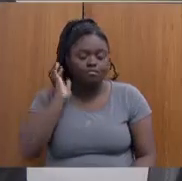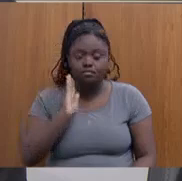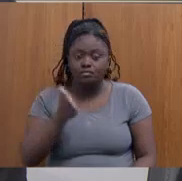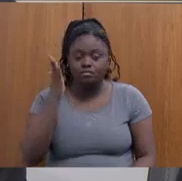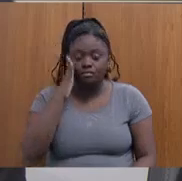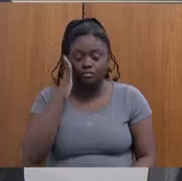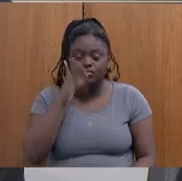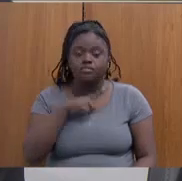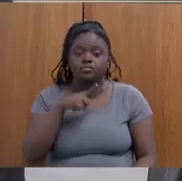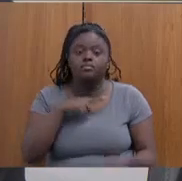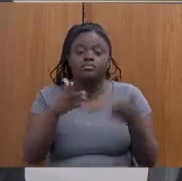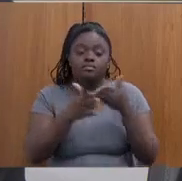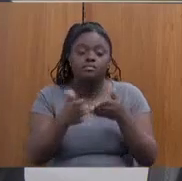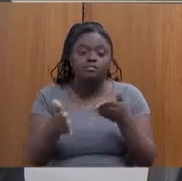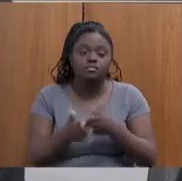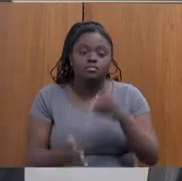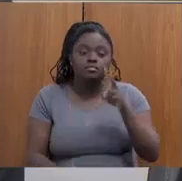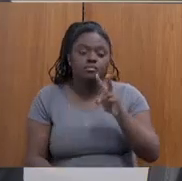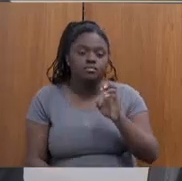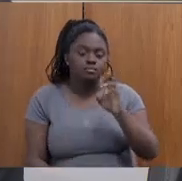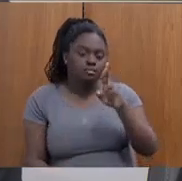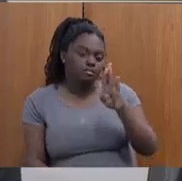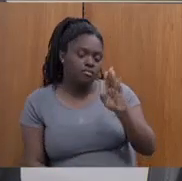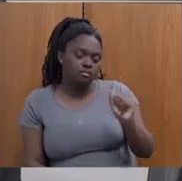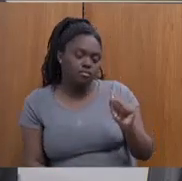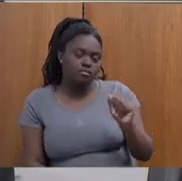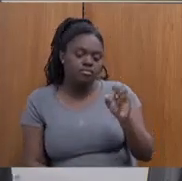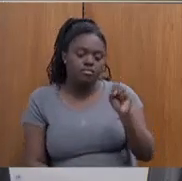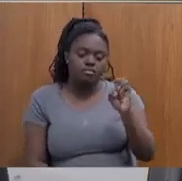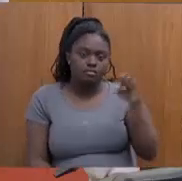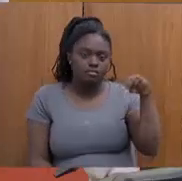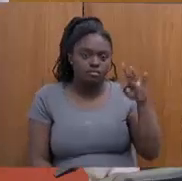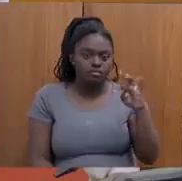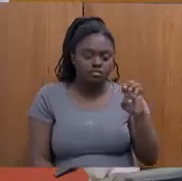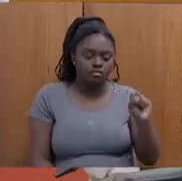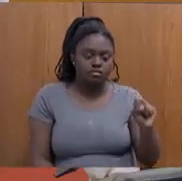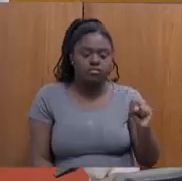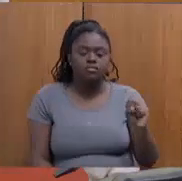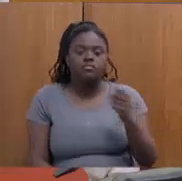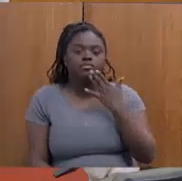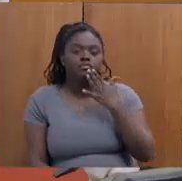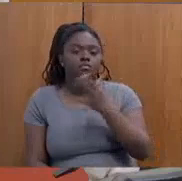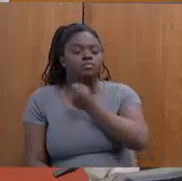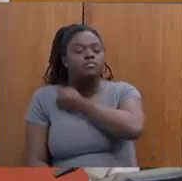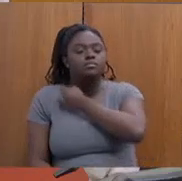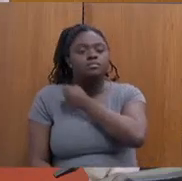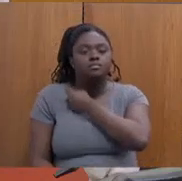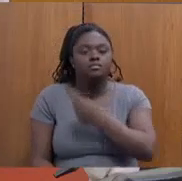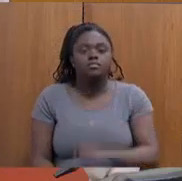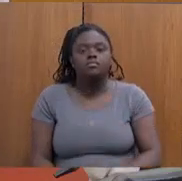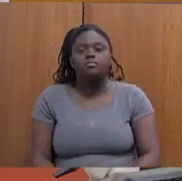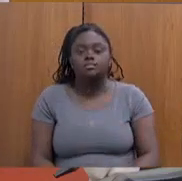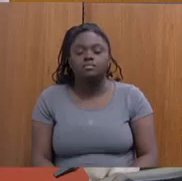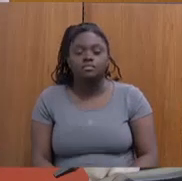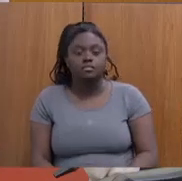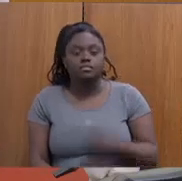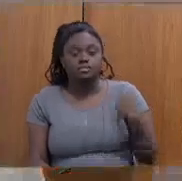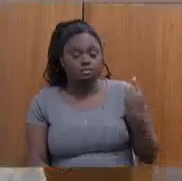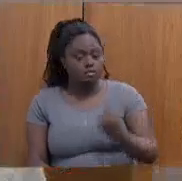restrição na verba da CEDESI, qual é o número que você pretende? Olha, a minha, a nossa